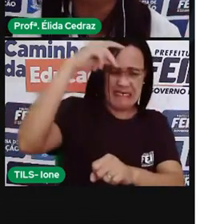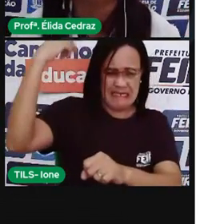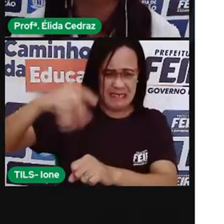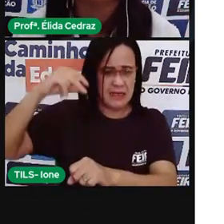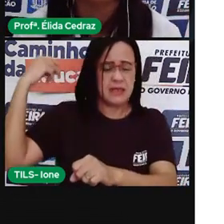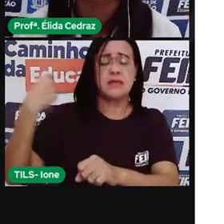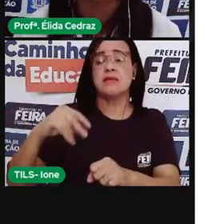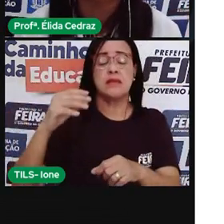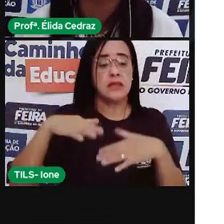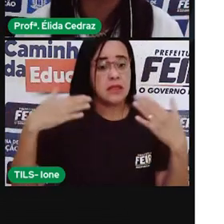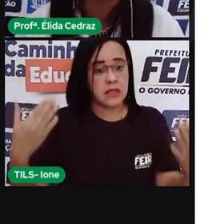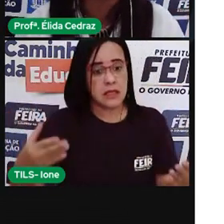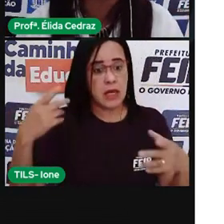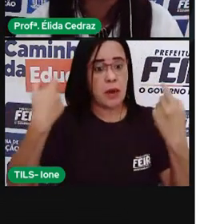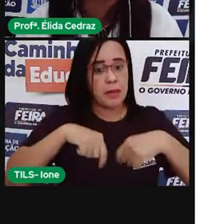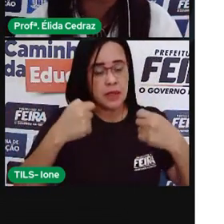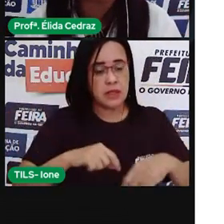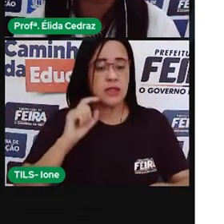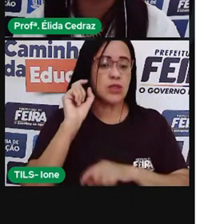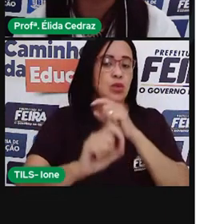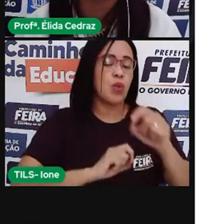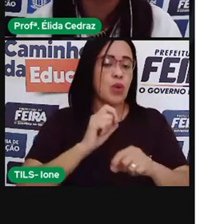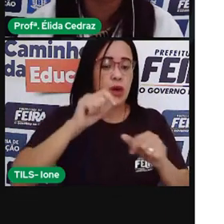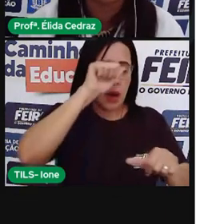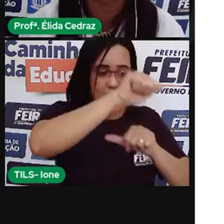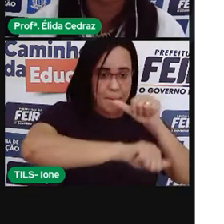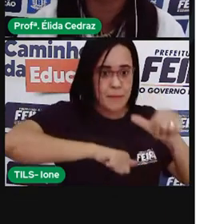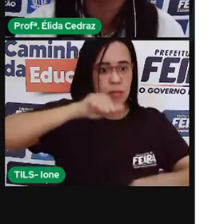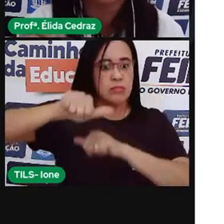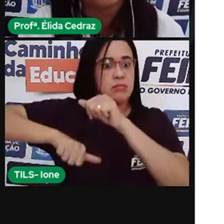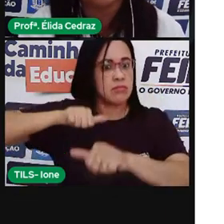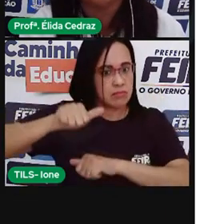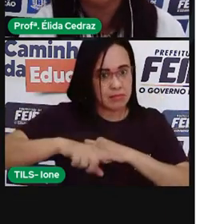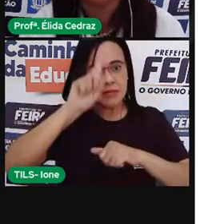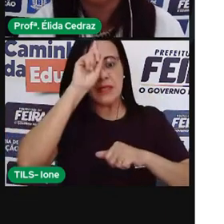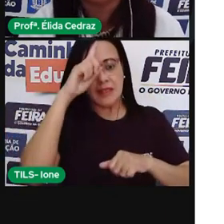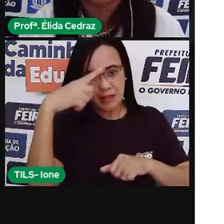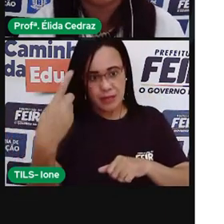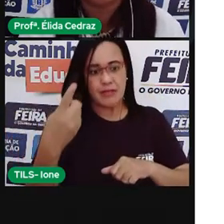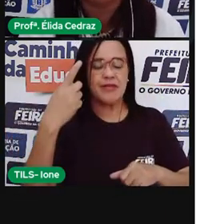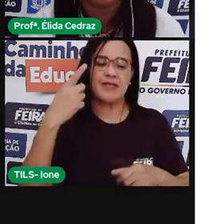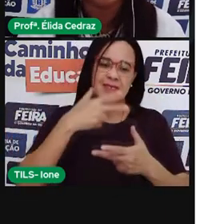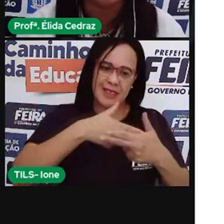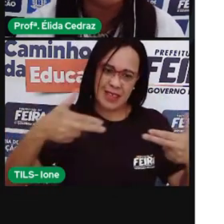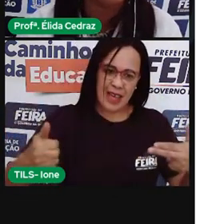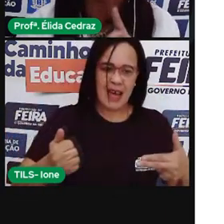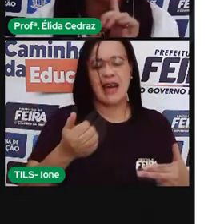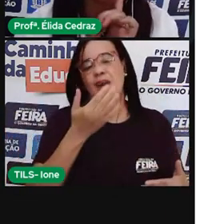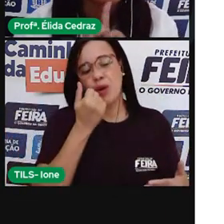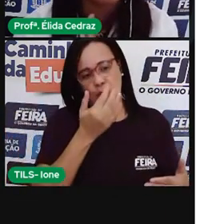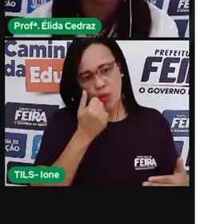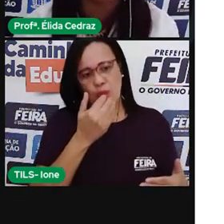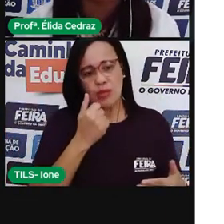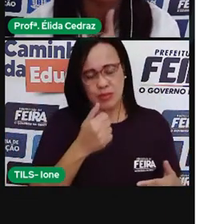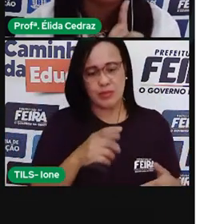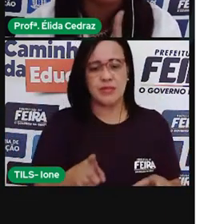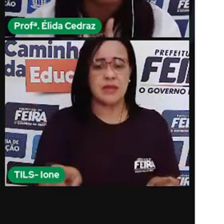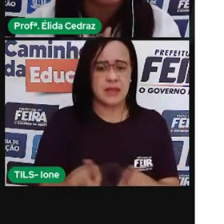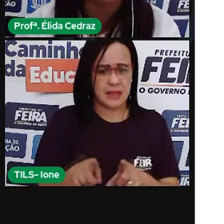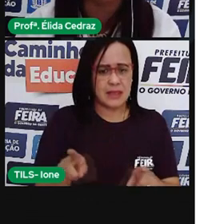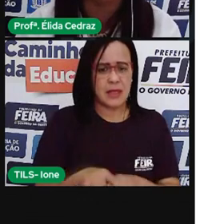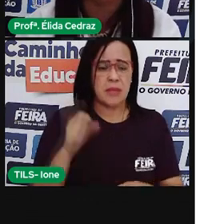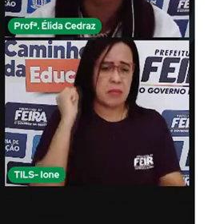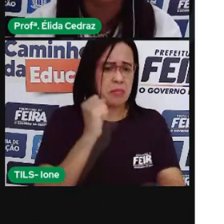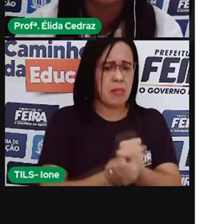Reinventar, utilizando ingredientes e temperos aqui da nossa terra. Outra marca da